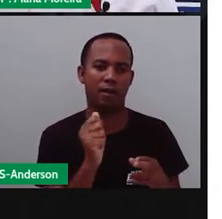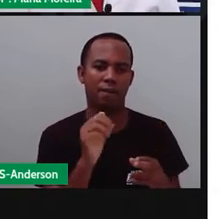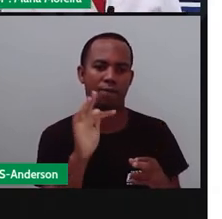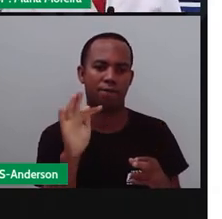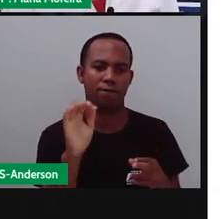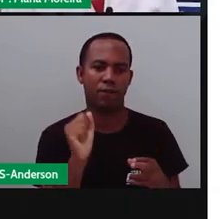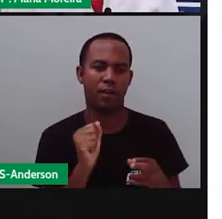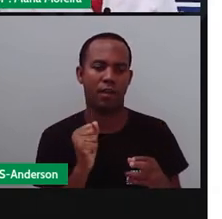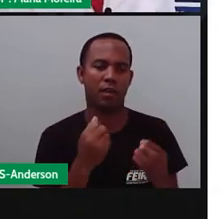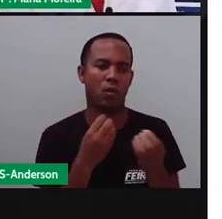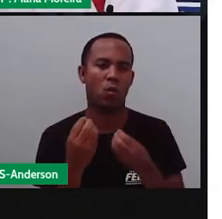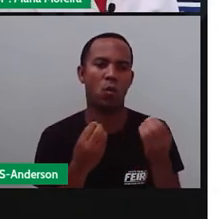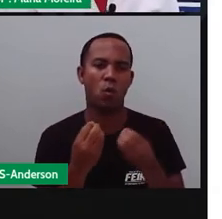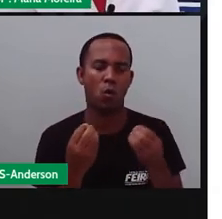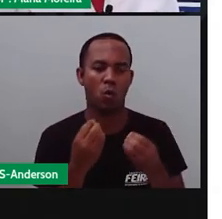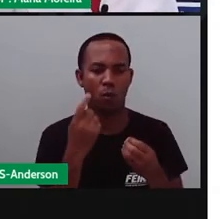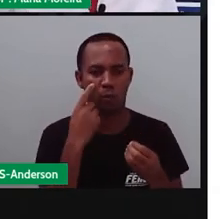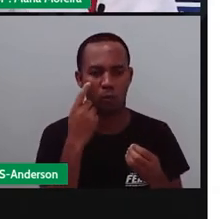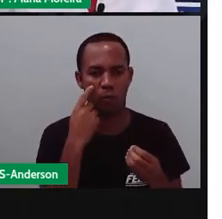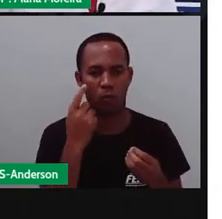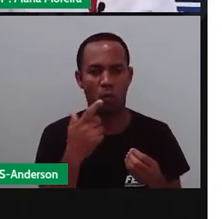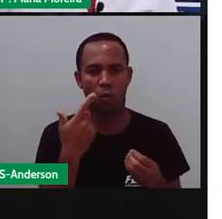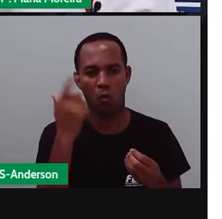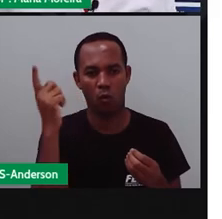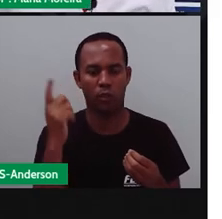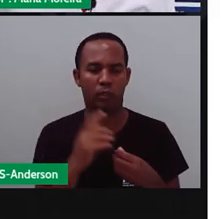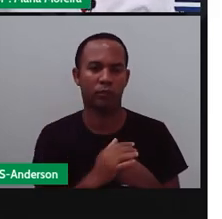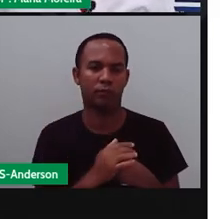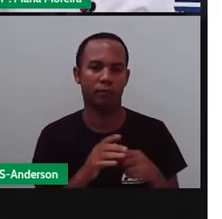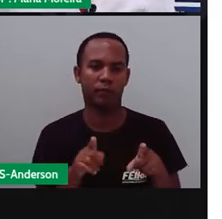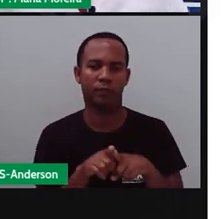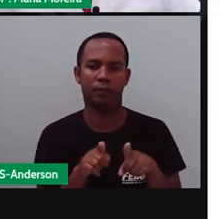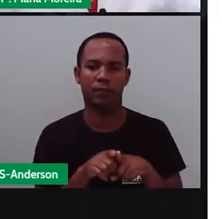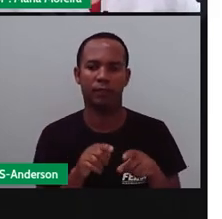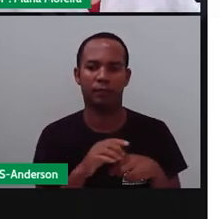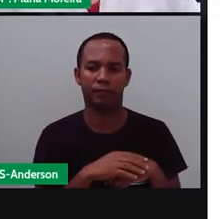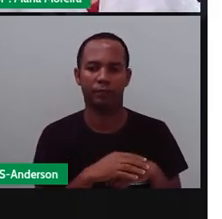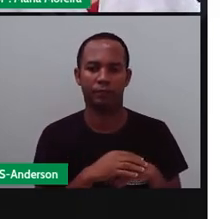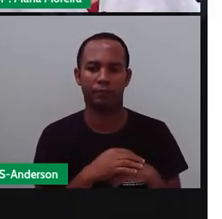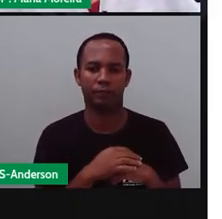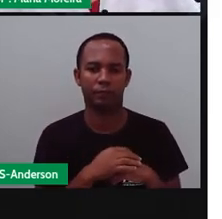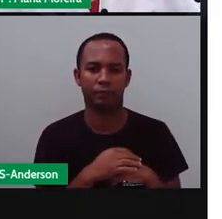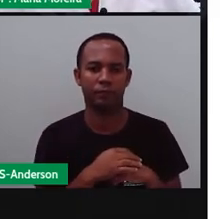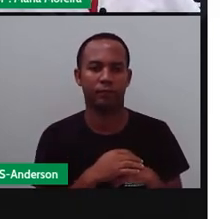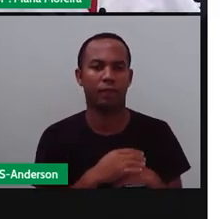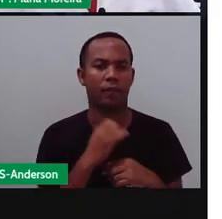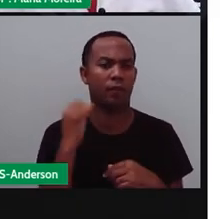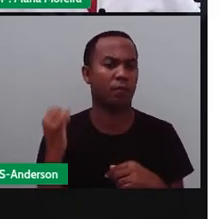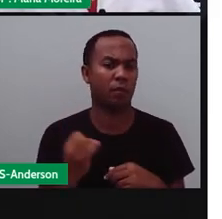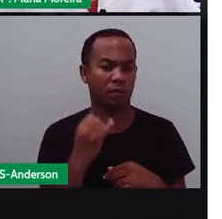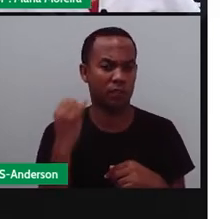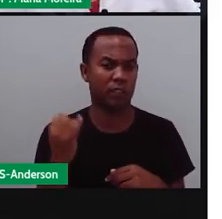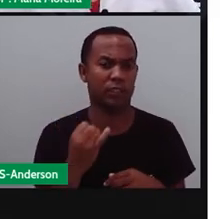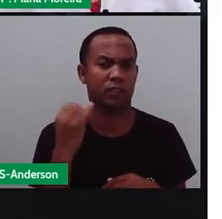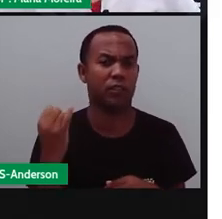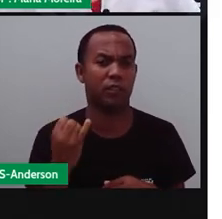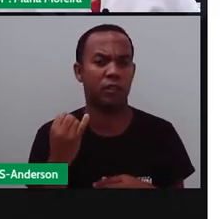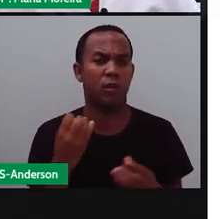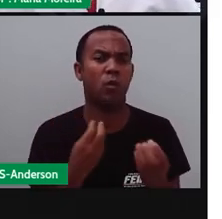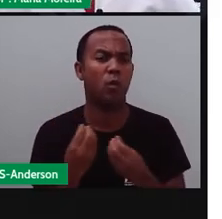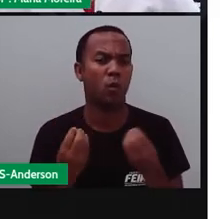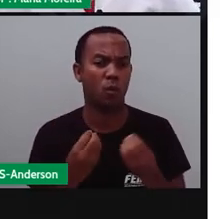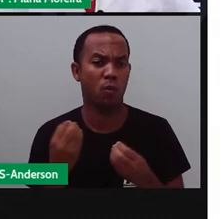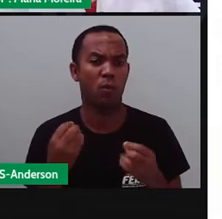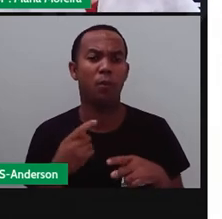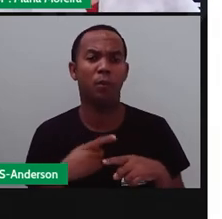a tônica será fé e a átona será cá. E isso é importante para a gente descobrir o porquê